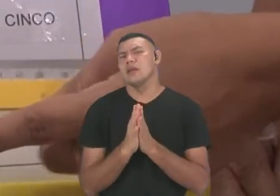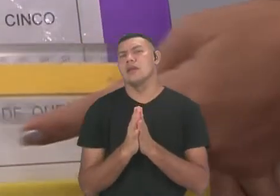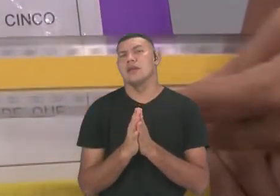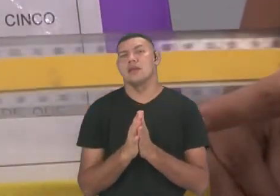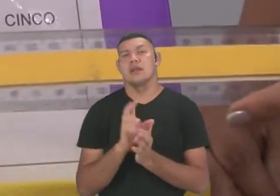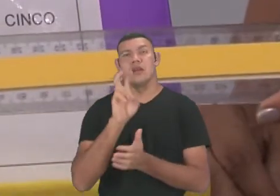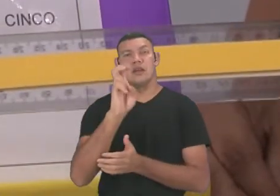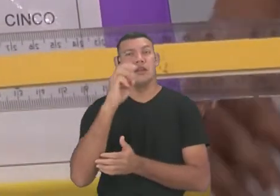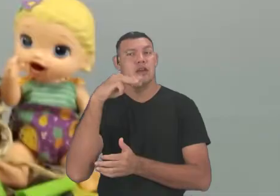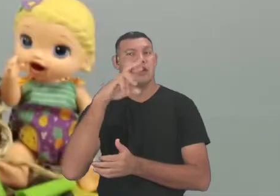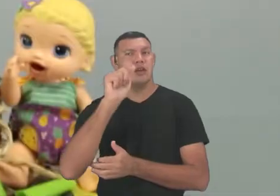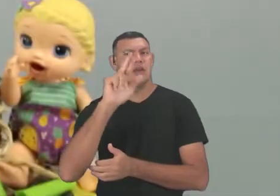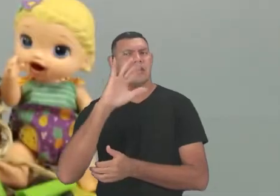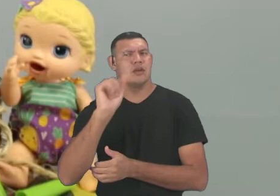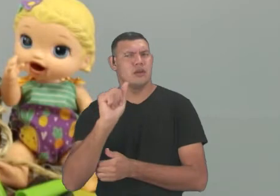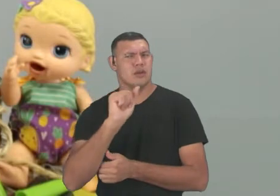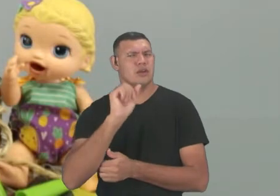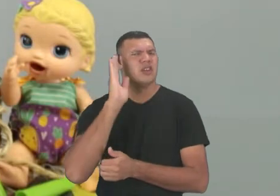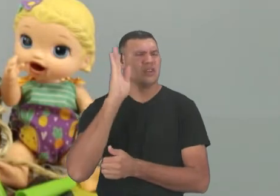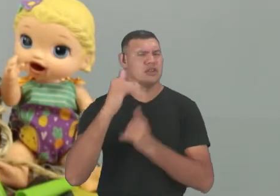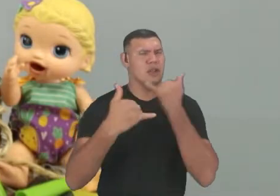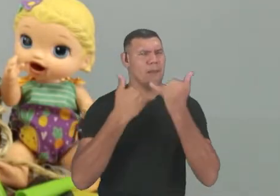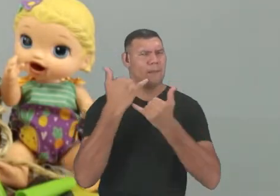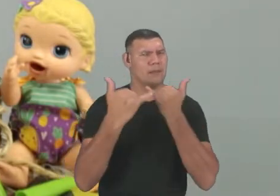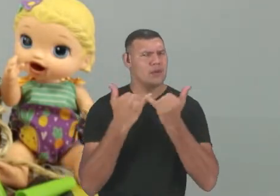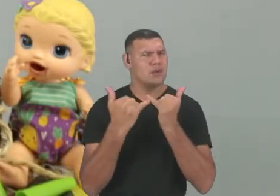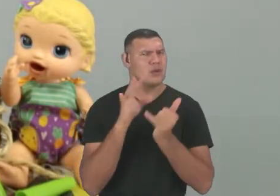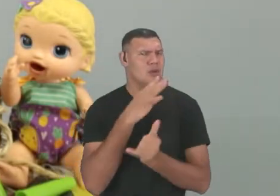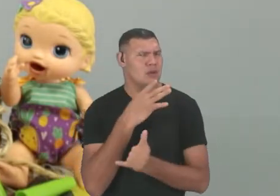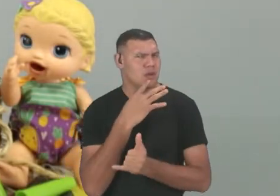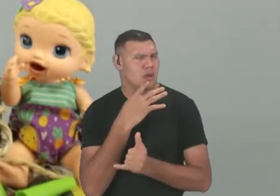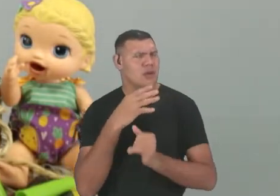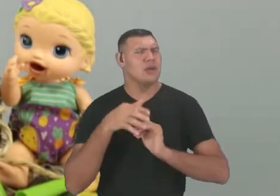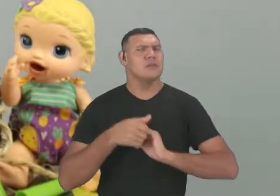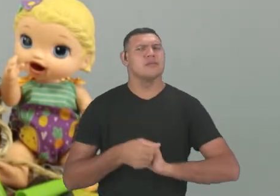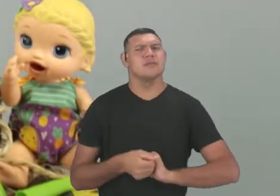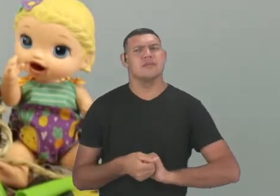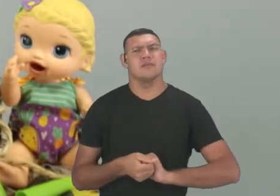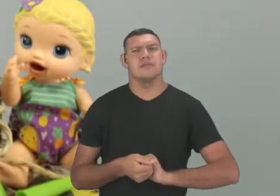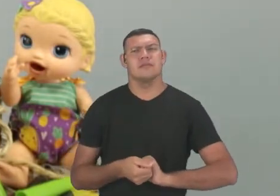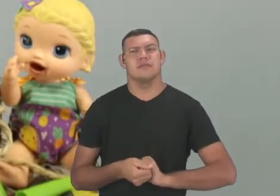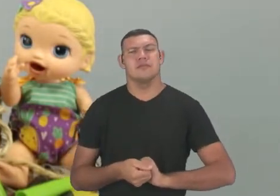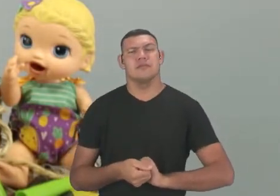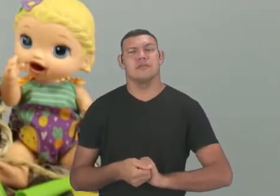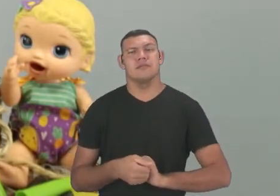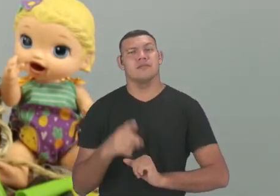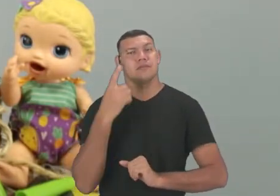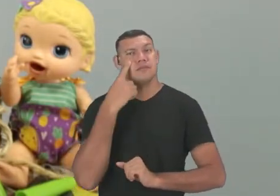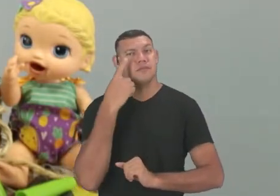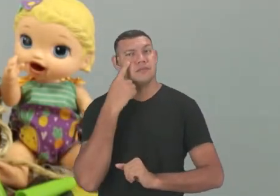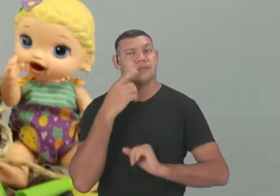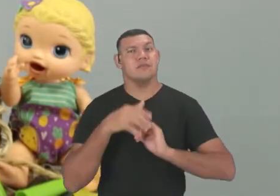marias. Alguém já brincou desta brincadeira? Vamos ver mais.